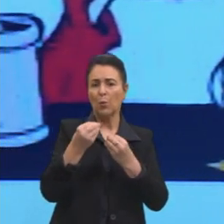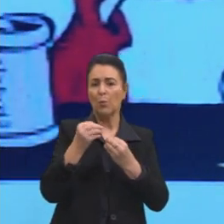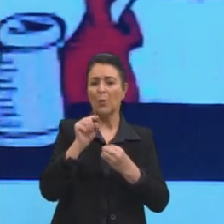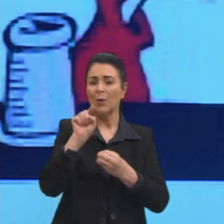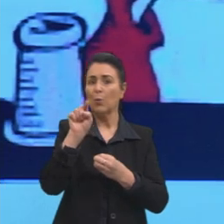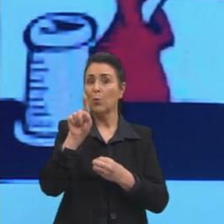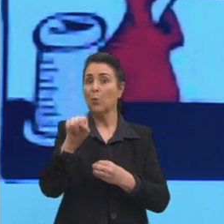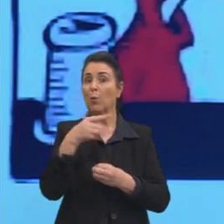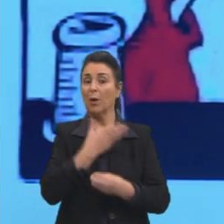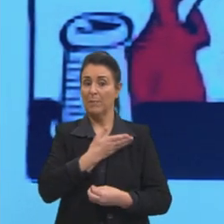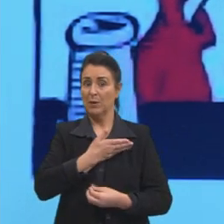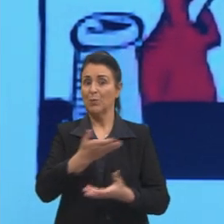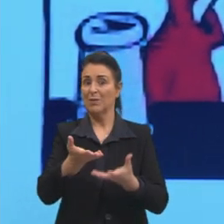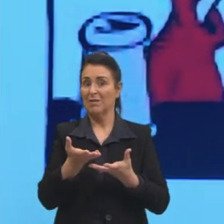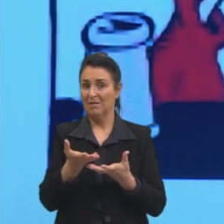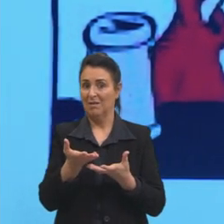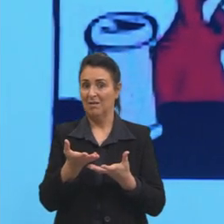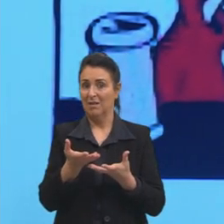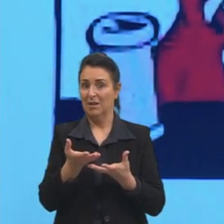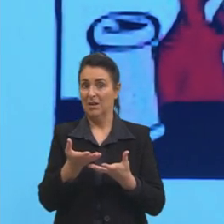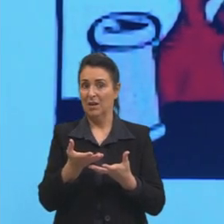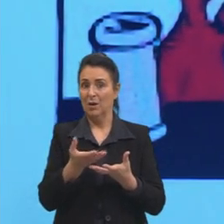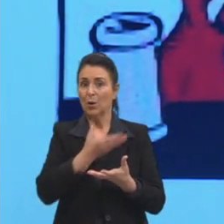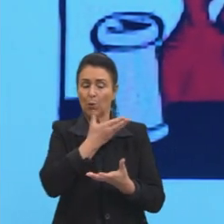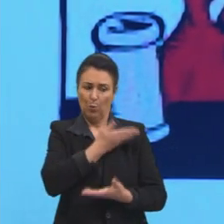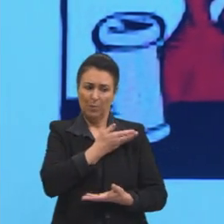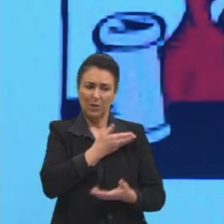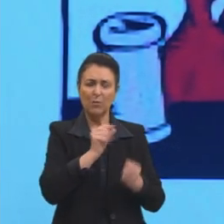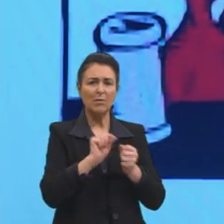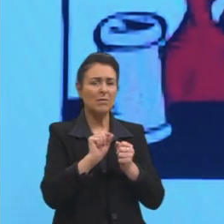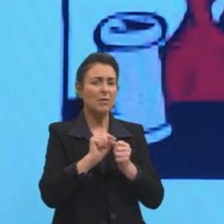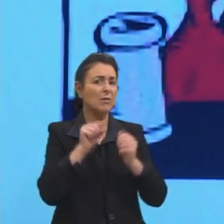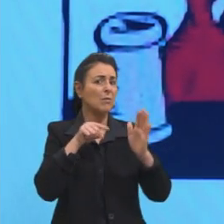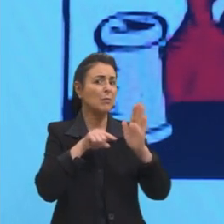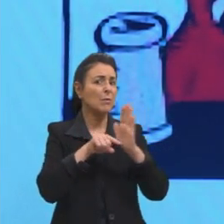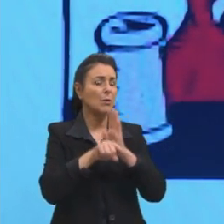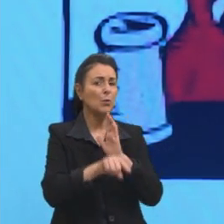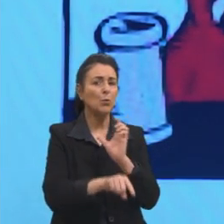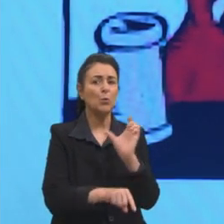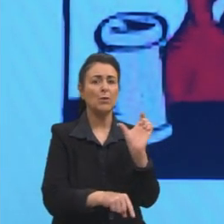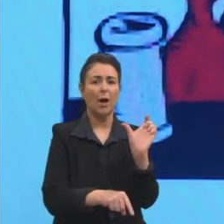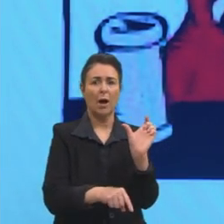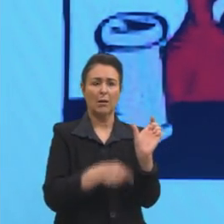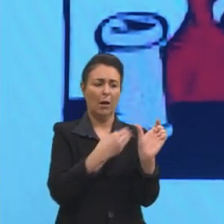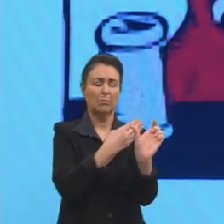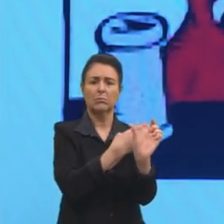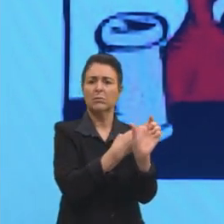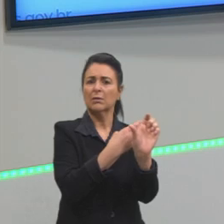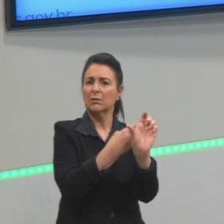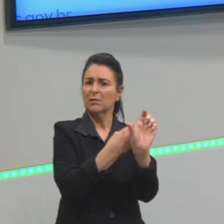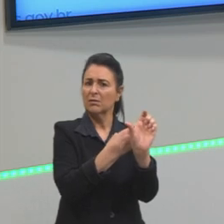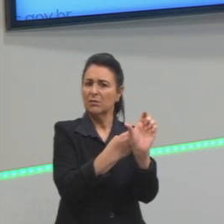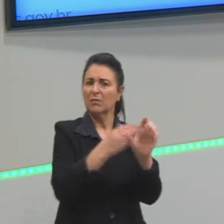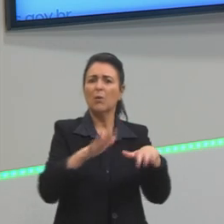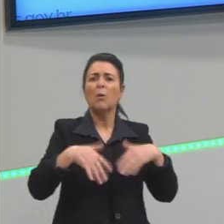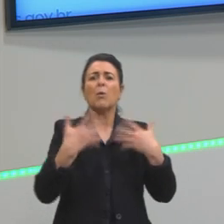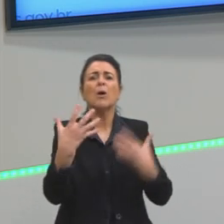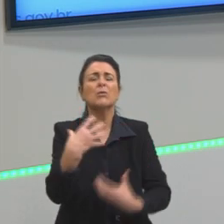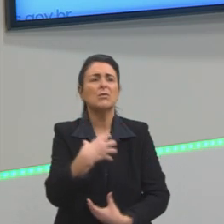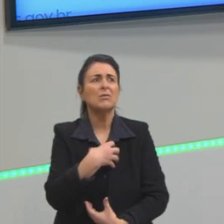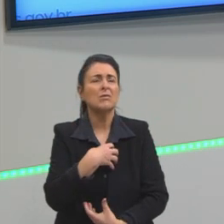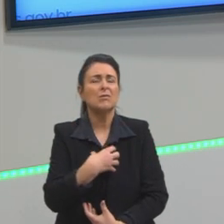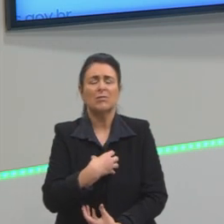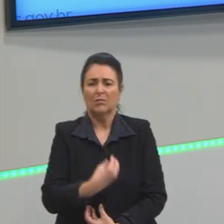o Agar está fazendo uma pergunta muito mais conotativa qual é o sentido da